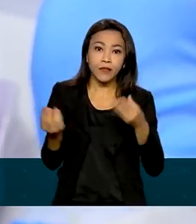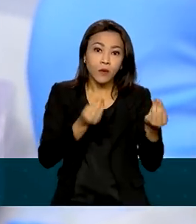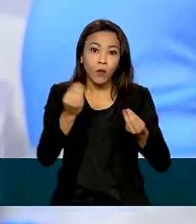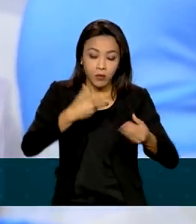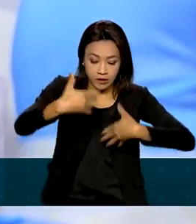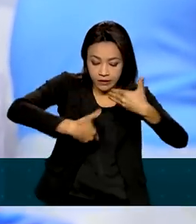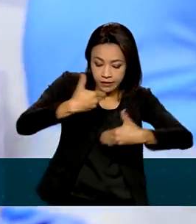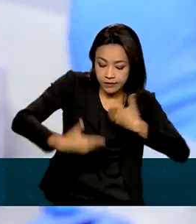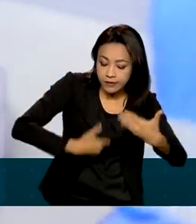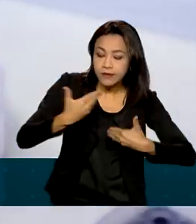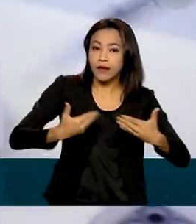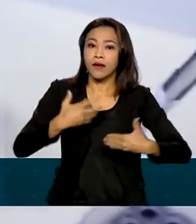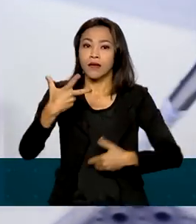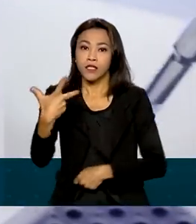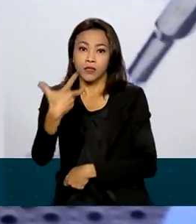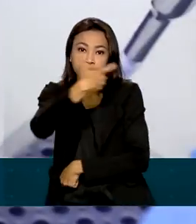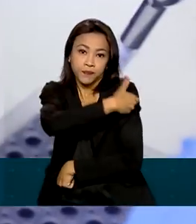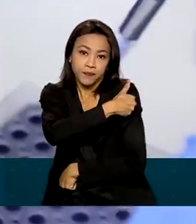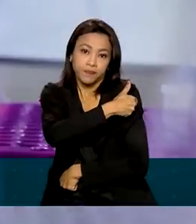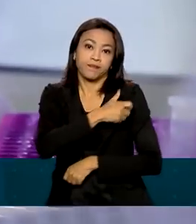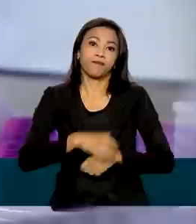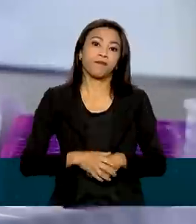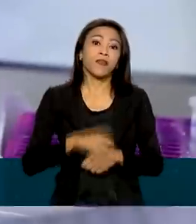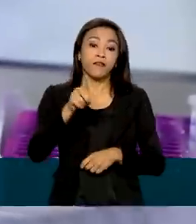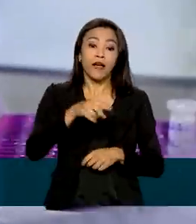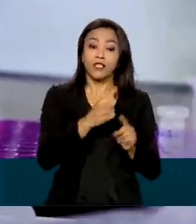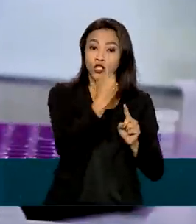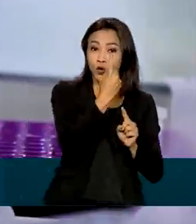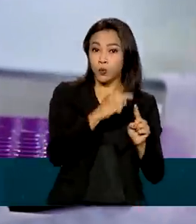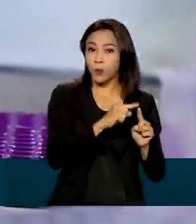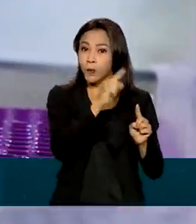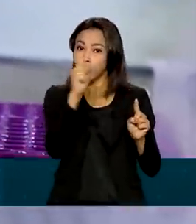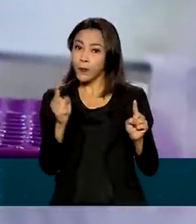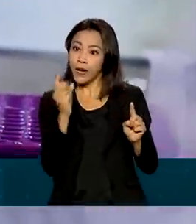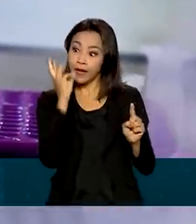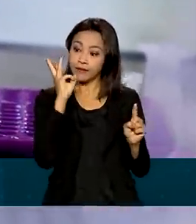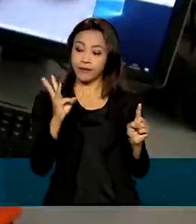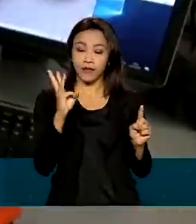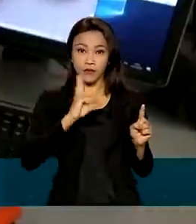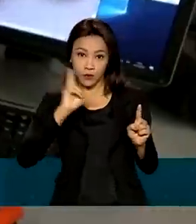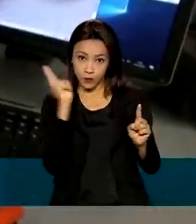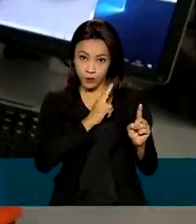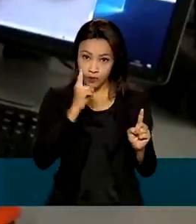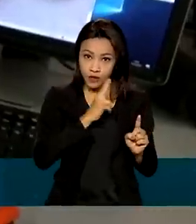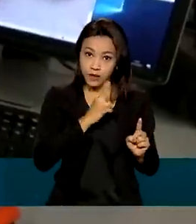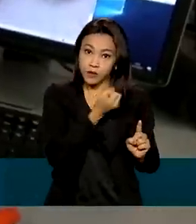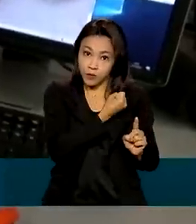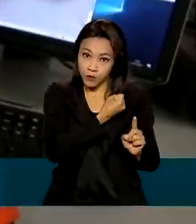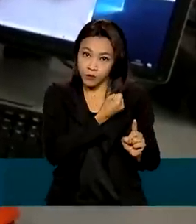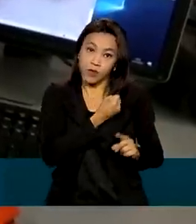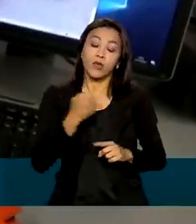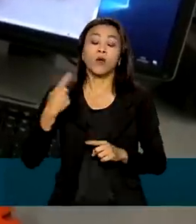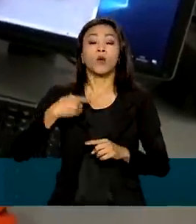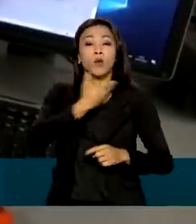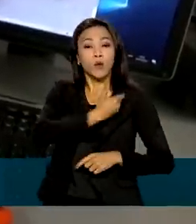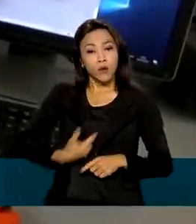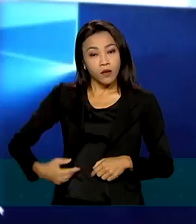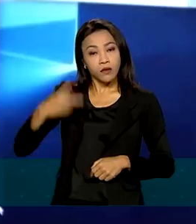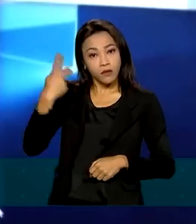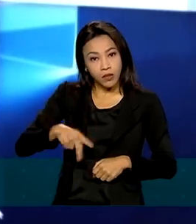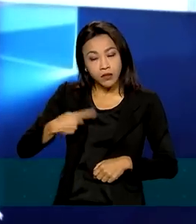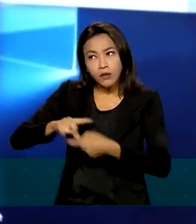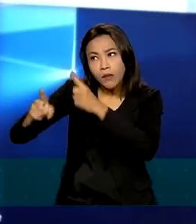tratamento. Os níveis de emergência variam de 1 a 3. Segundo o documento, o governo brasileiro articula a compra de